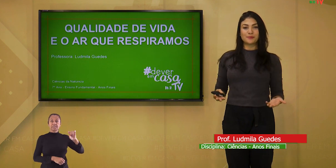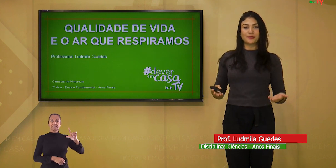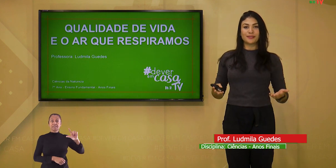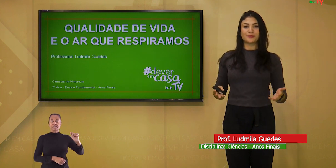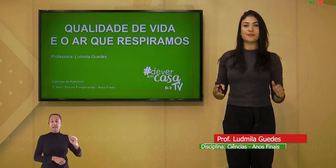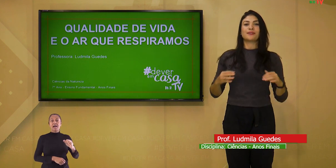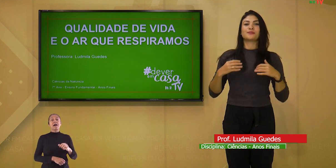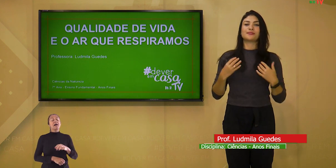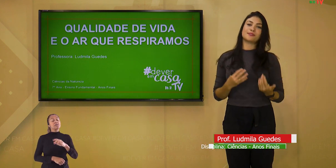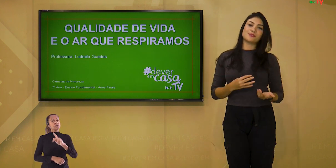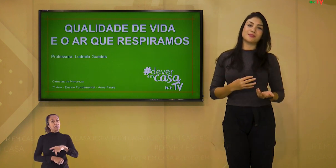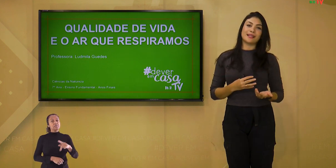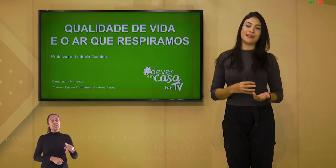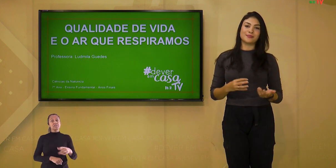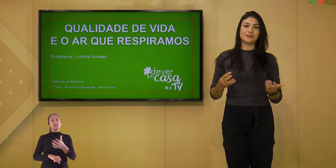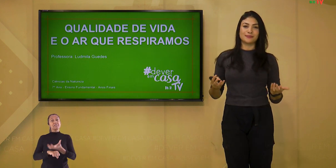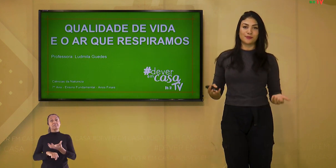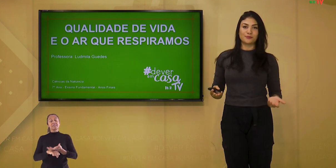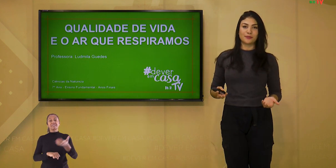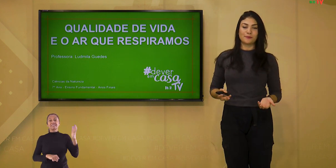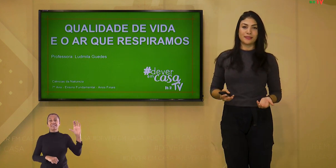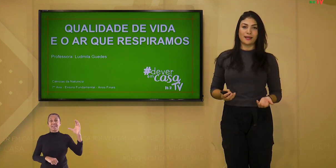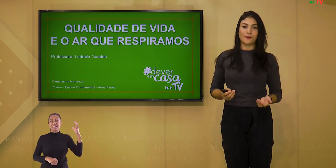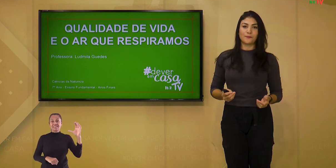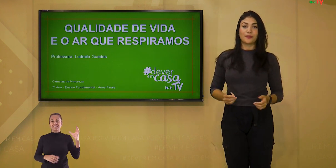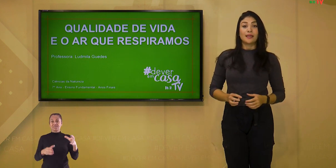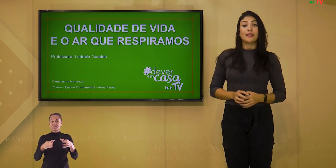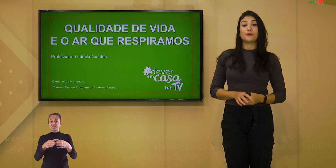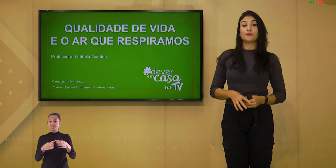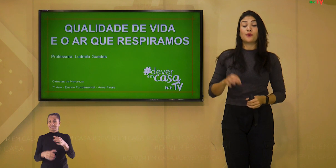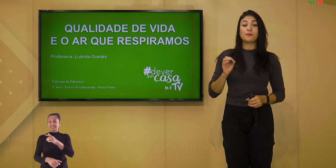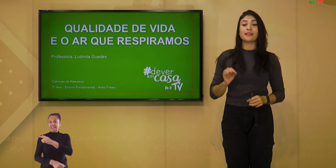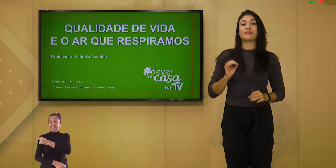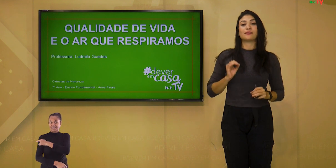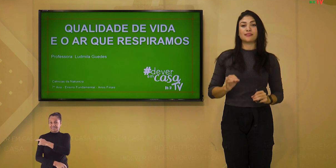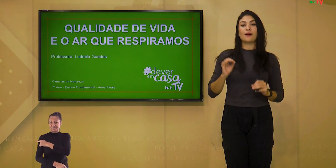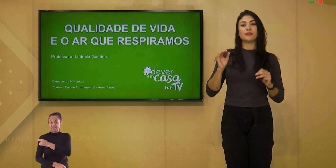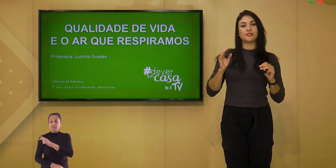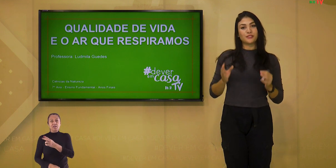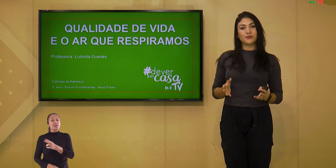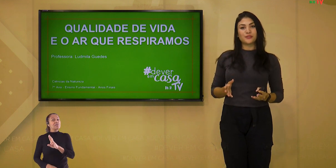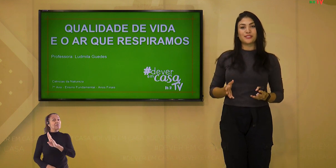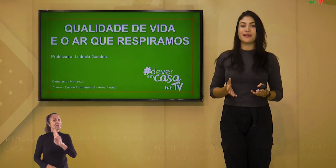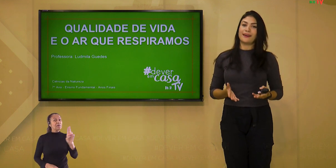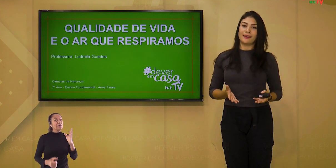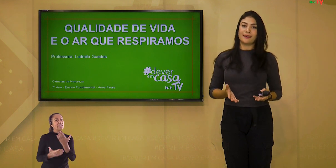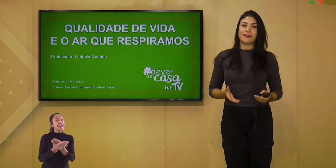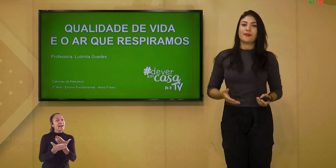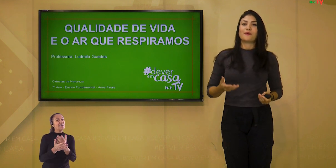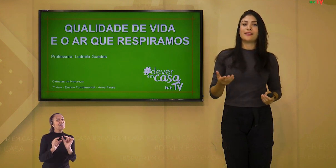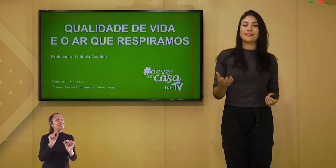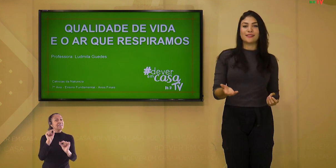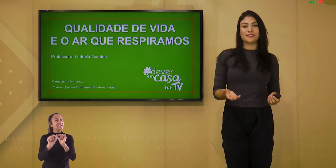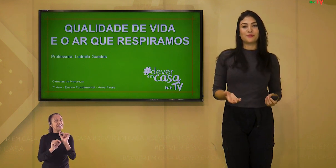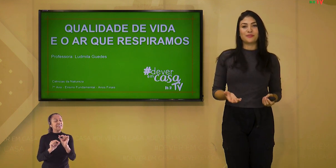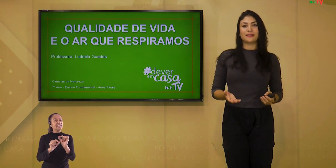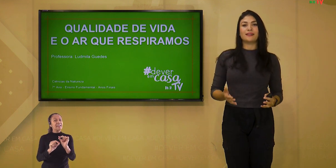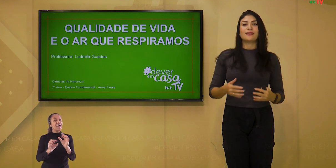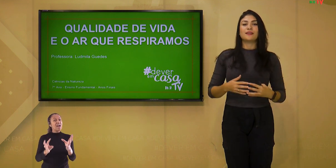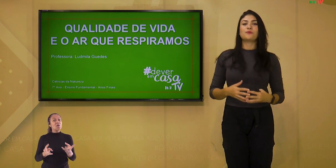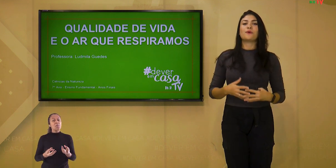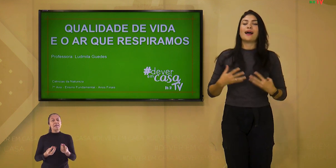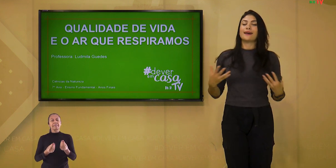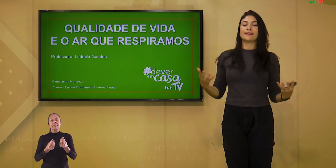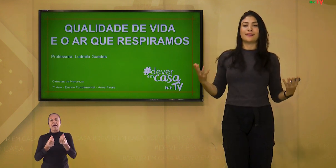do sétimo ano dos anos finais do ensino fundamental. E o nome da nossa aula de hoje é qualidade de